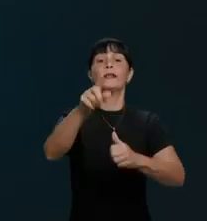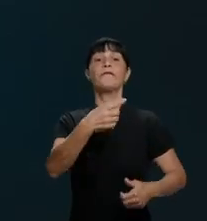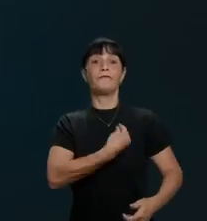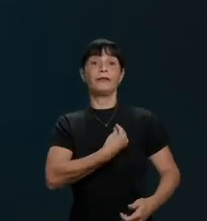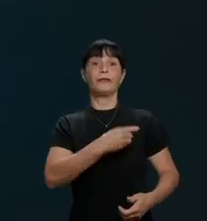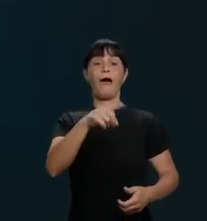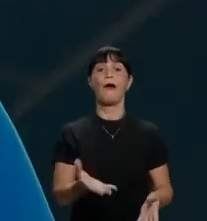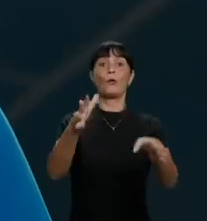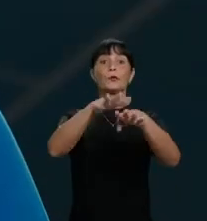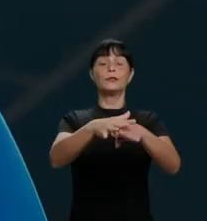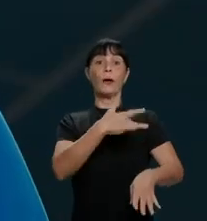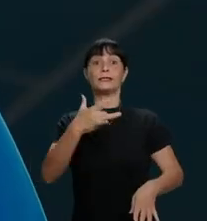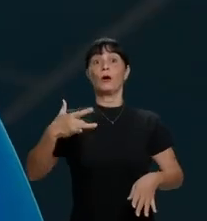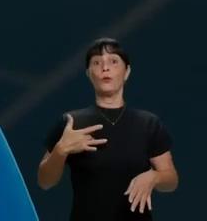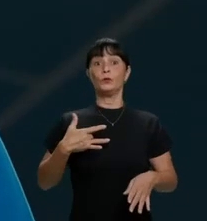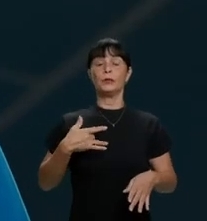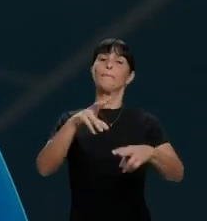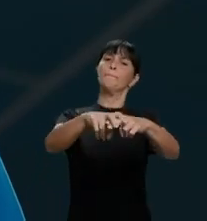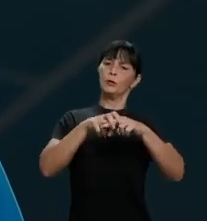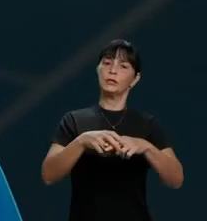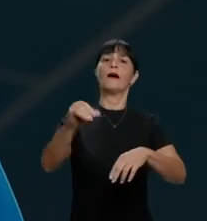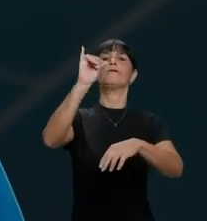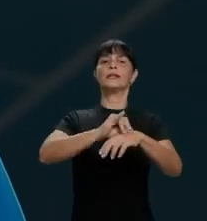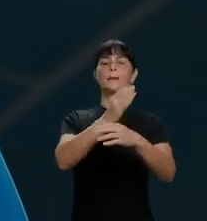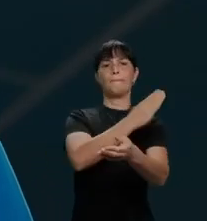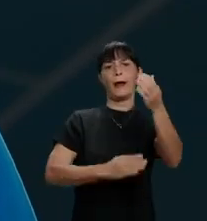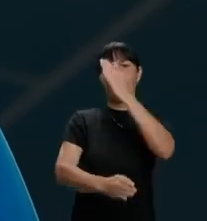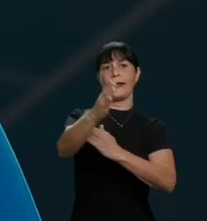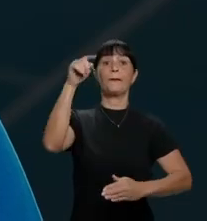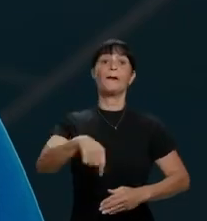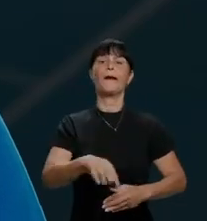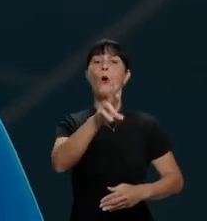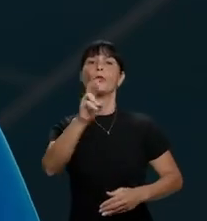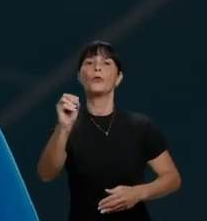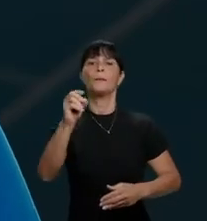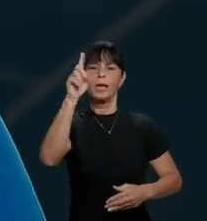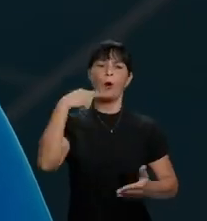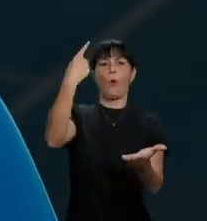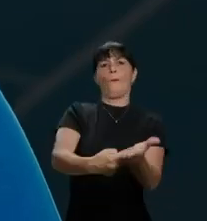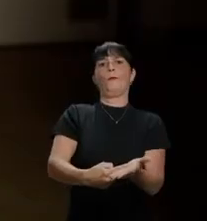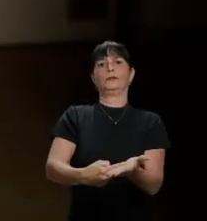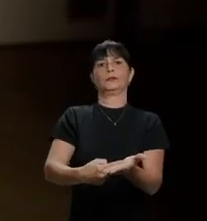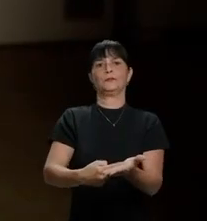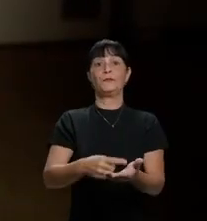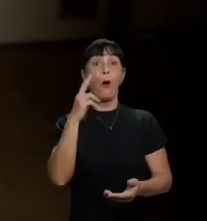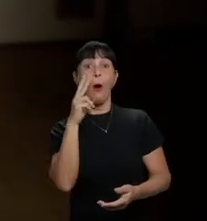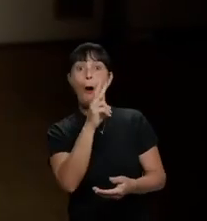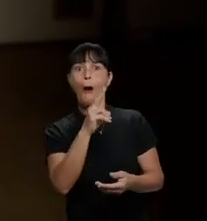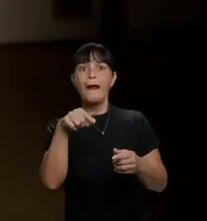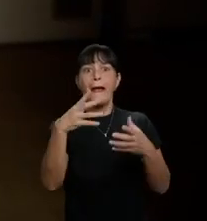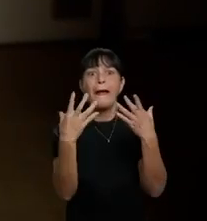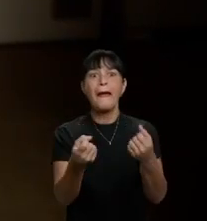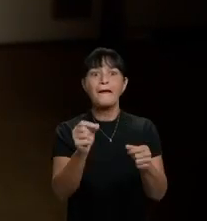é saúde e é inclusão. Por isso, eu vou fazer um centro esportivo paralímpico em Rondonópolis. É meu compromisso. Olha o que o